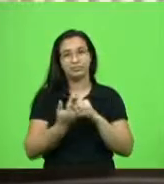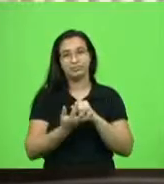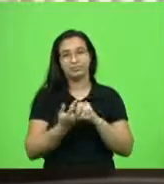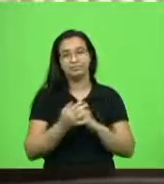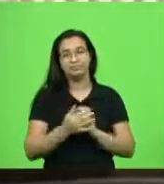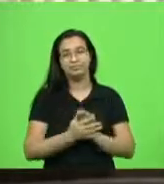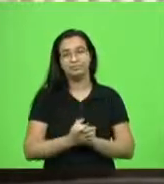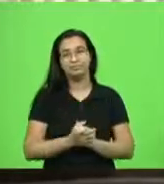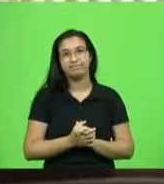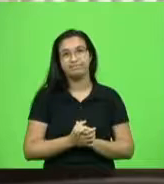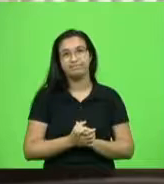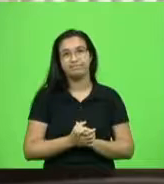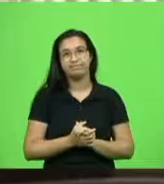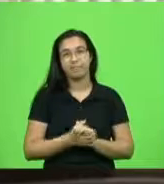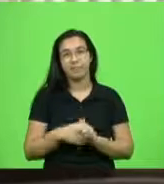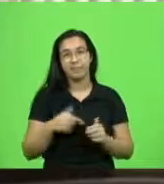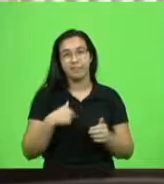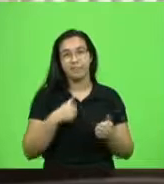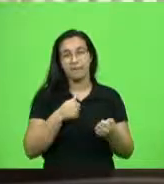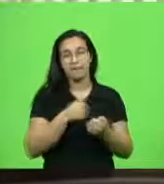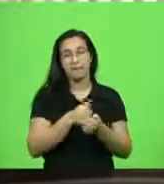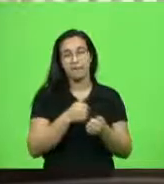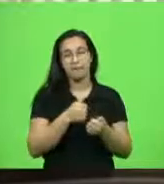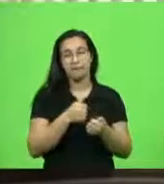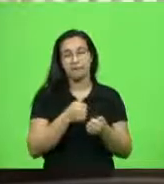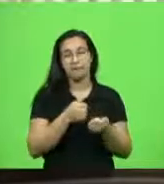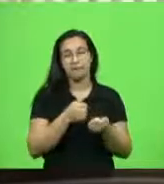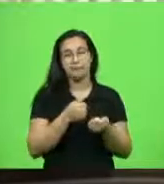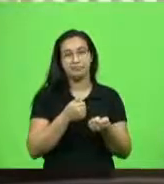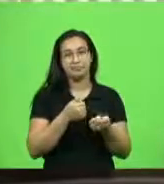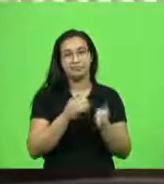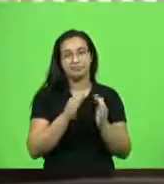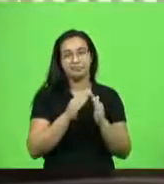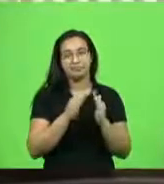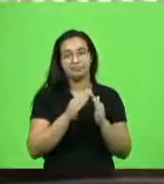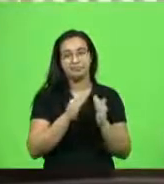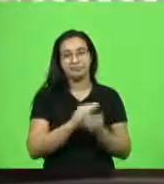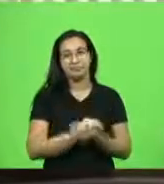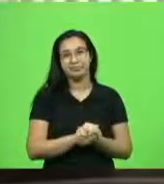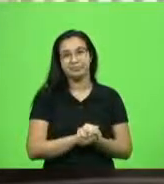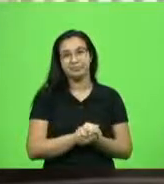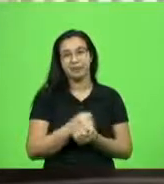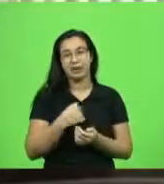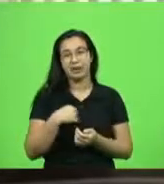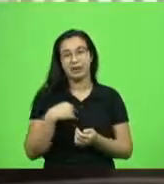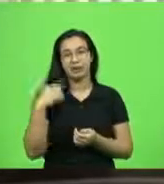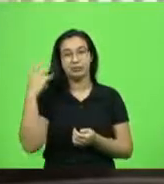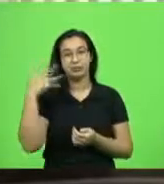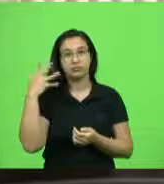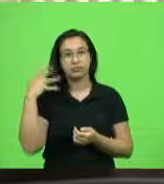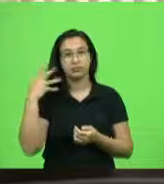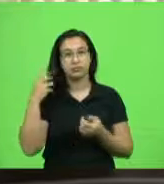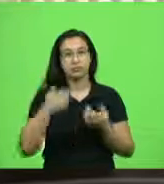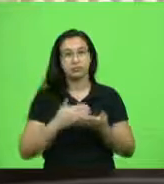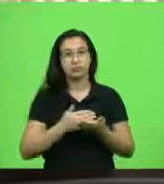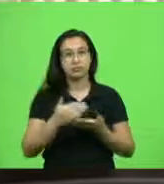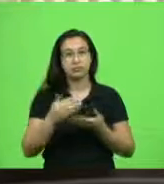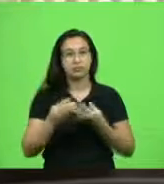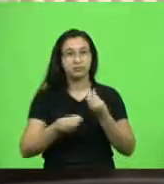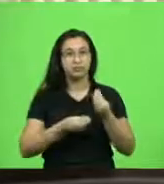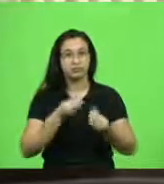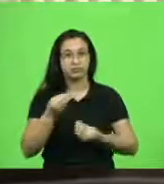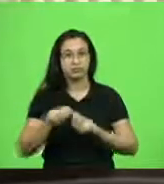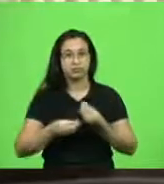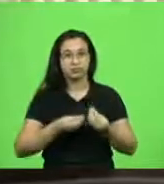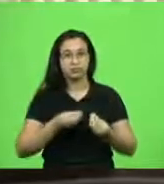ficar um pouco mais próximo aqui. A minha fala hoje, seu presidente, é relacionado a um